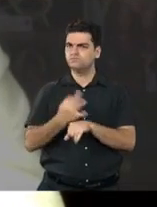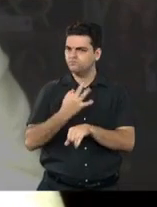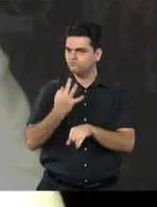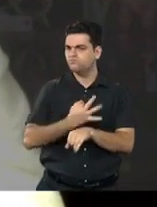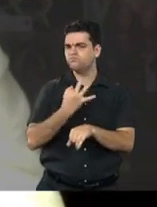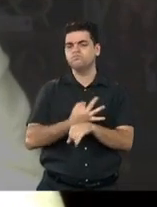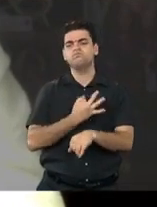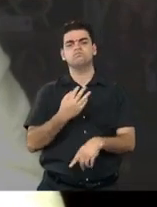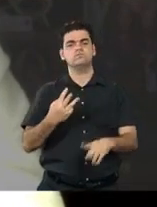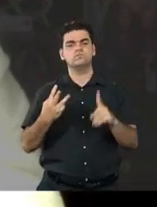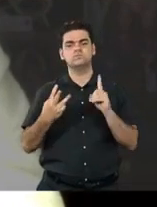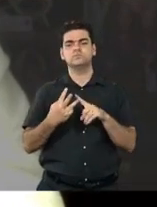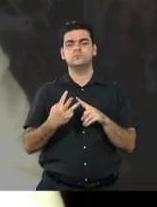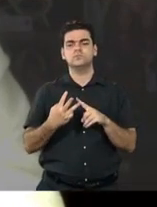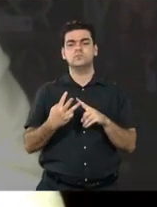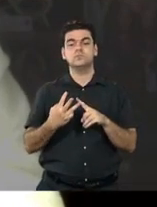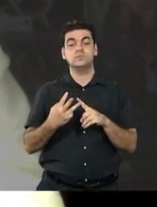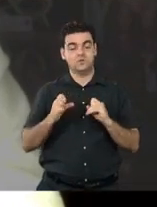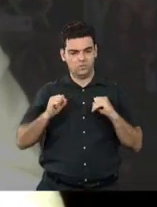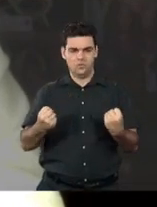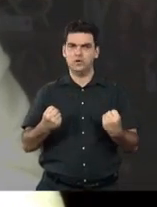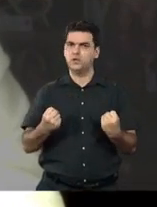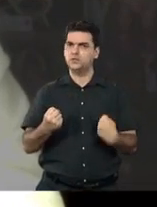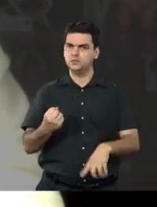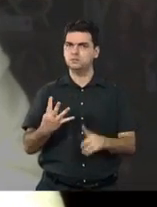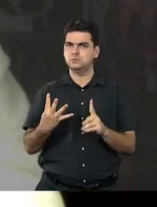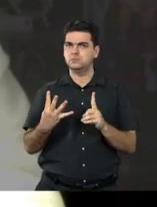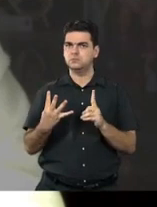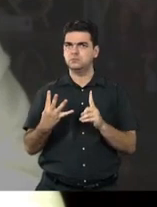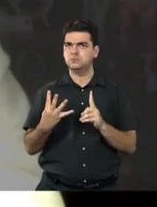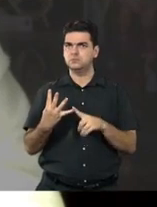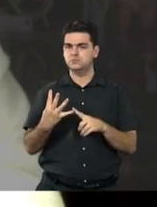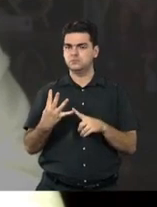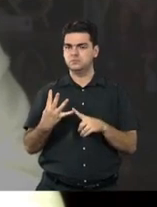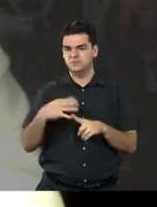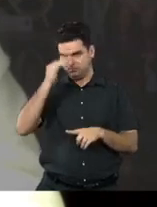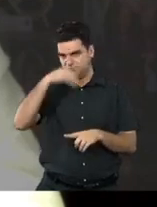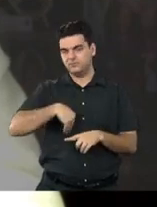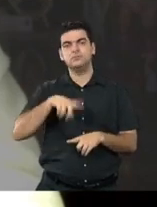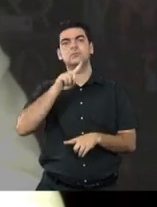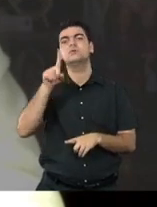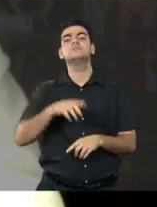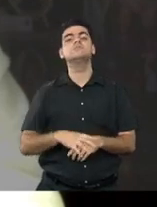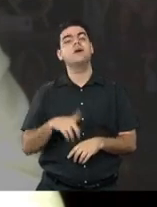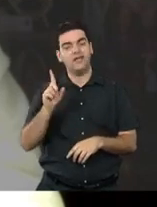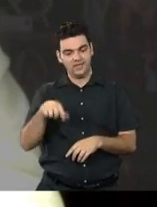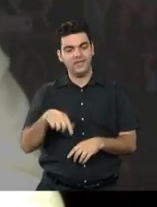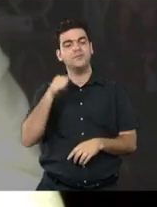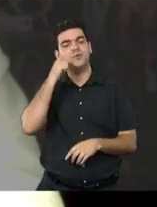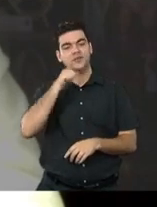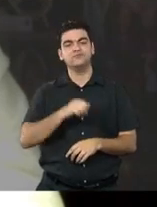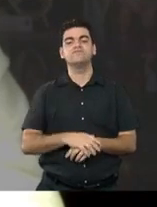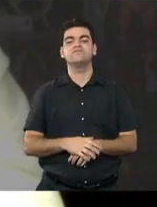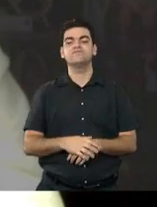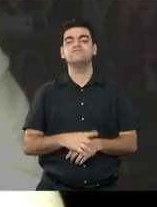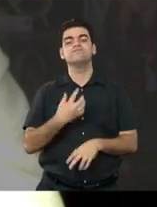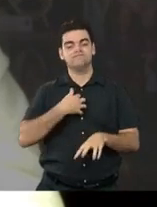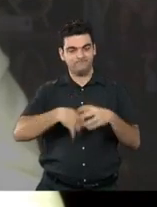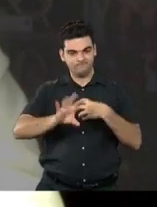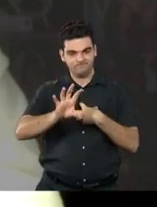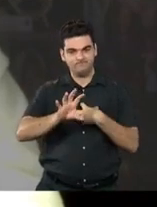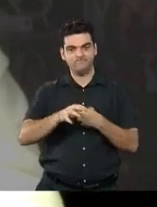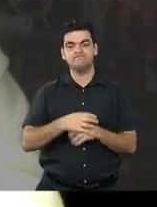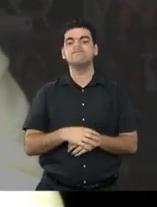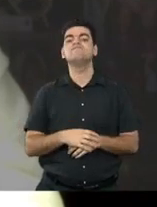persistência, garra, e não se deixar abater. Esses são valores femininos, empatia,